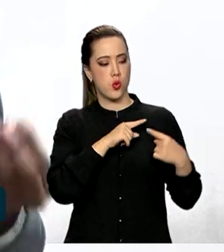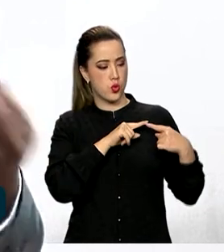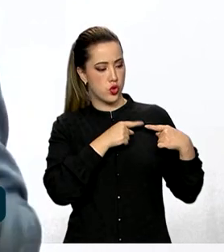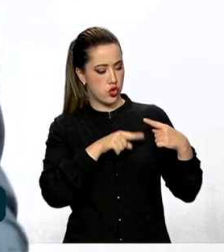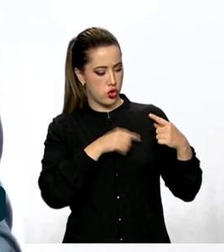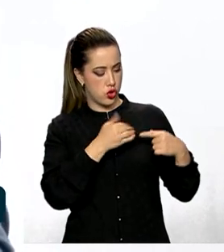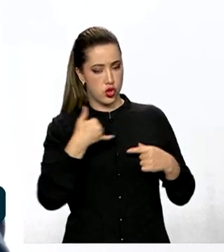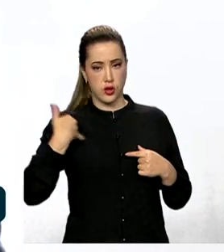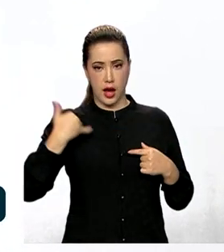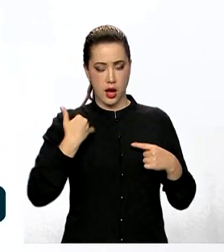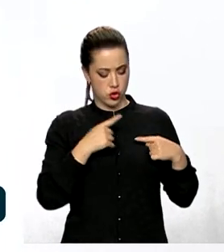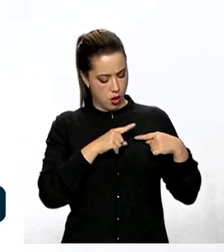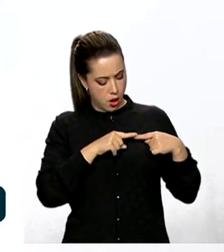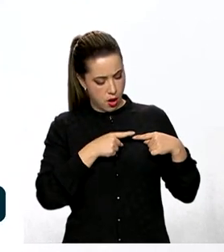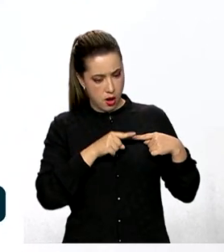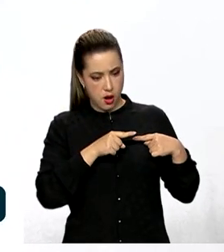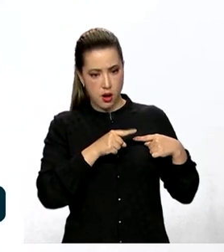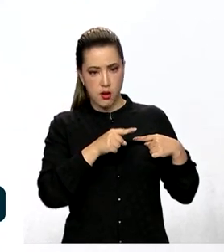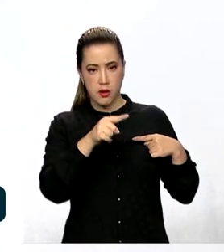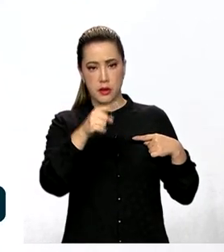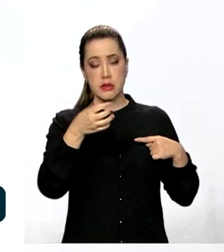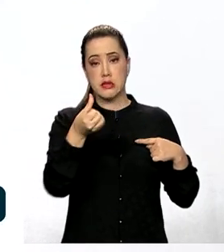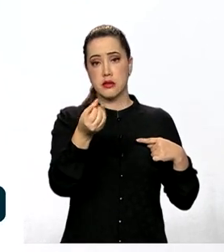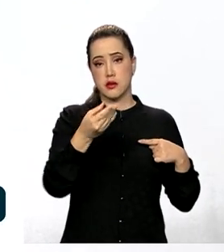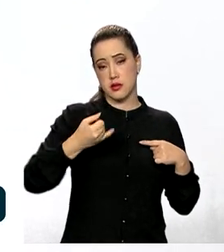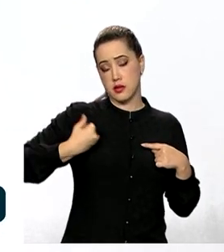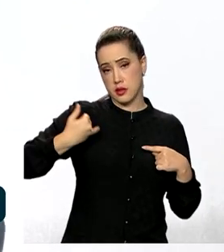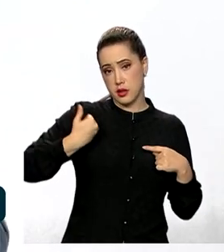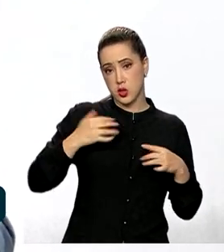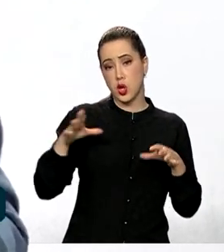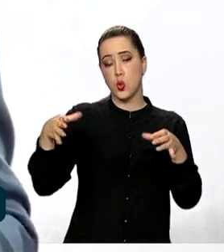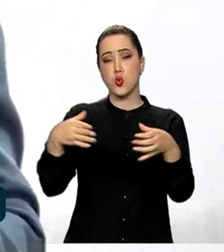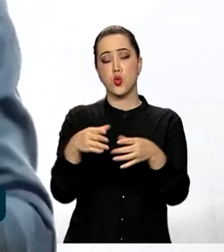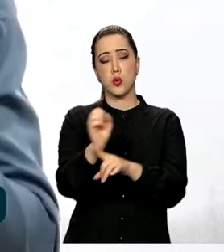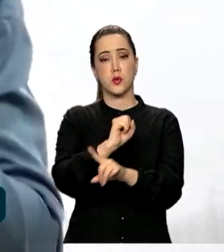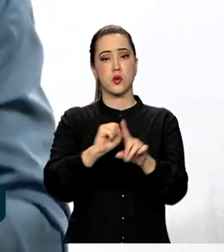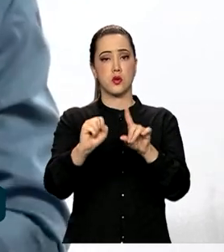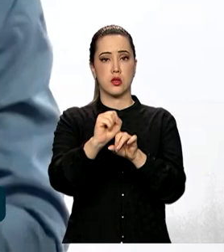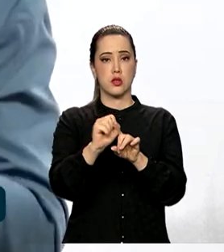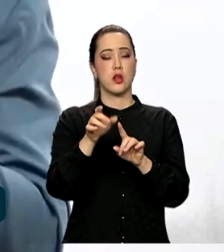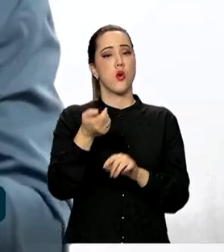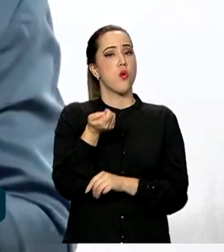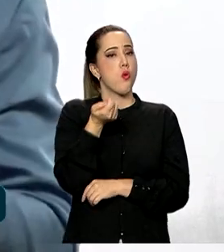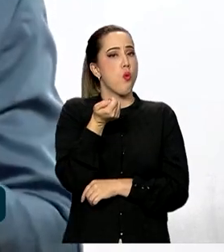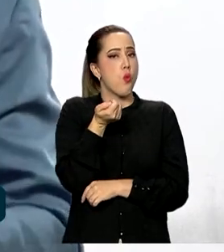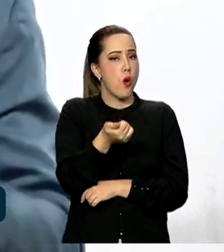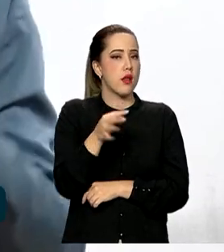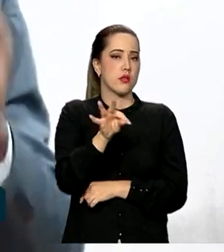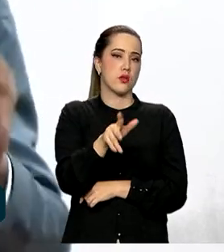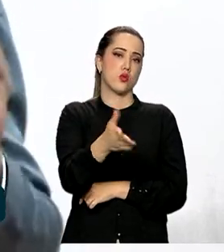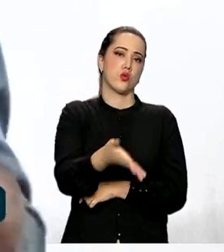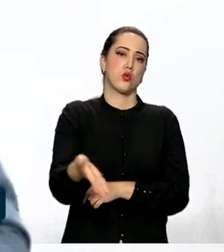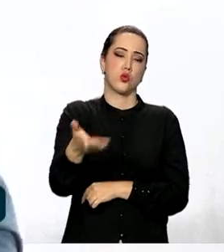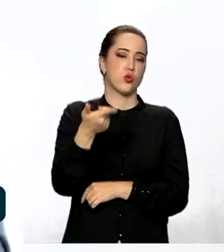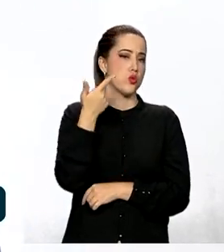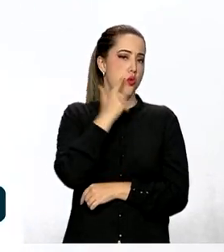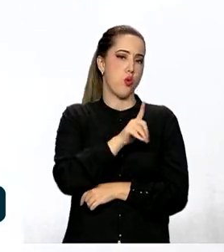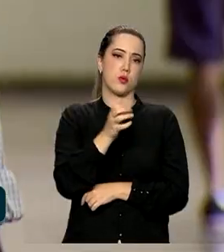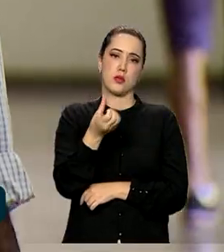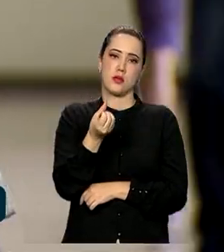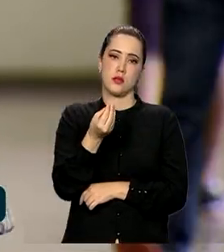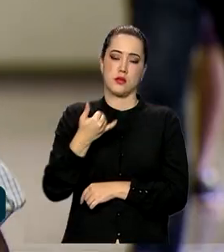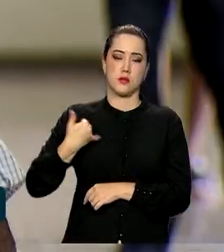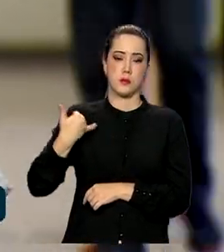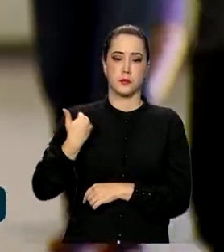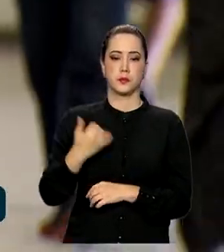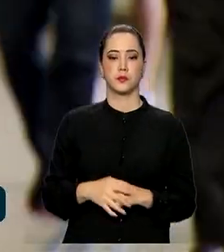60 anos no nosso país, há pessoas, há grupos sociais que quase na sua totalidade não chegam aos 60 anos.